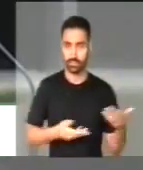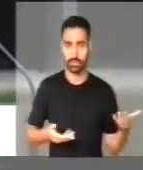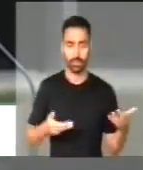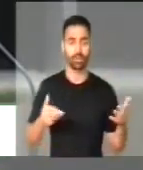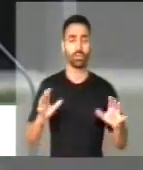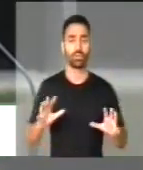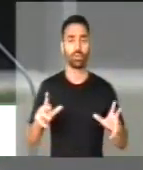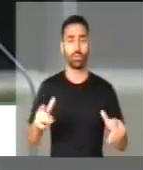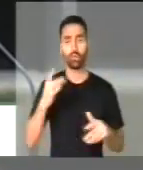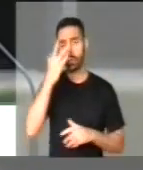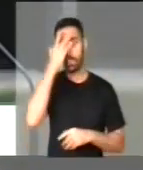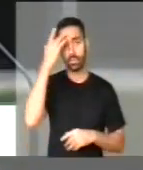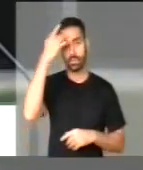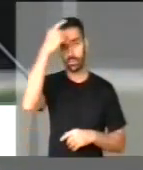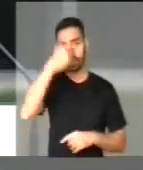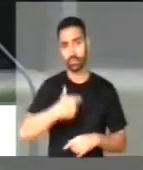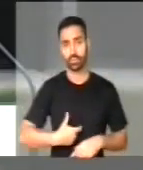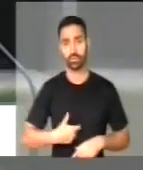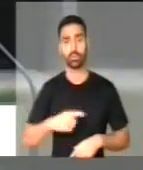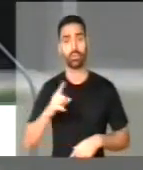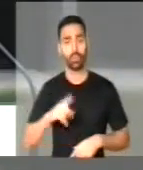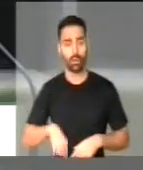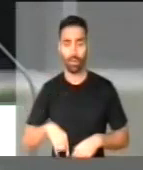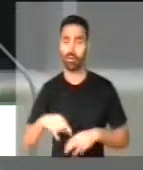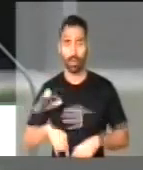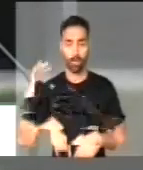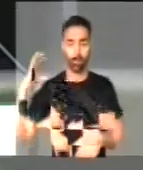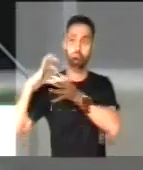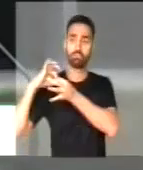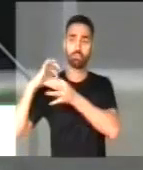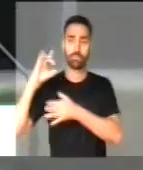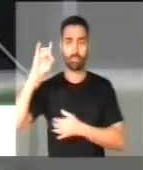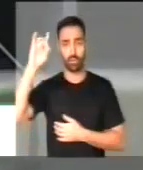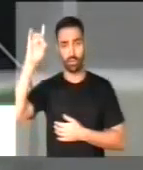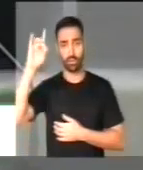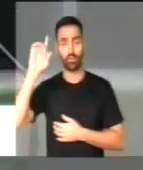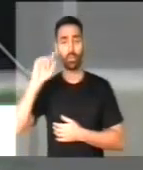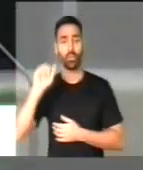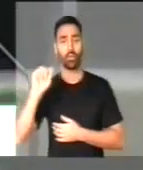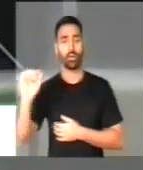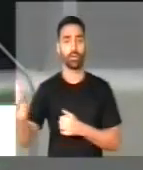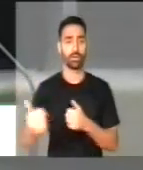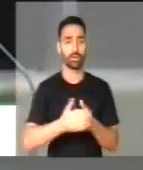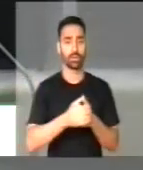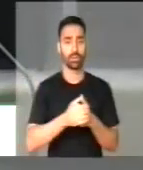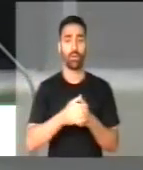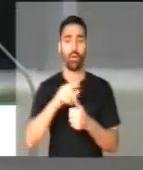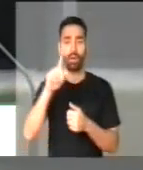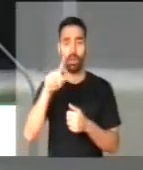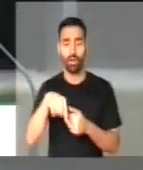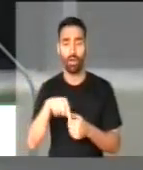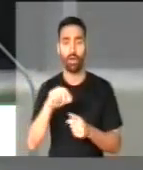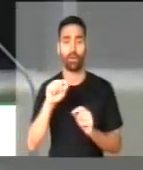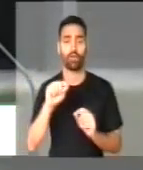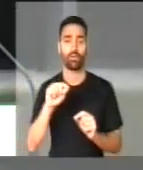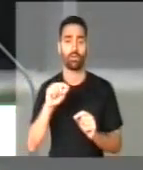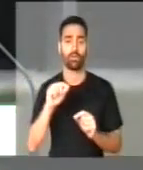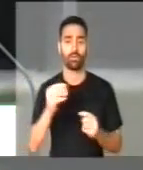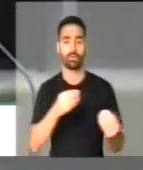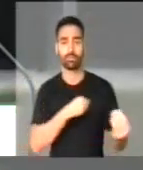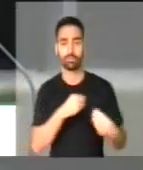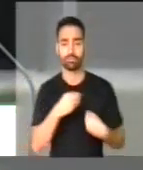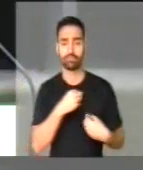humano, por natureza, é divino. O que camufla é a retenção de